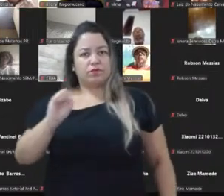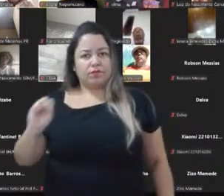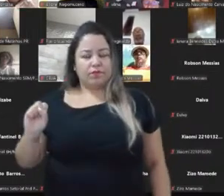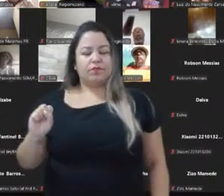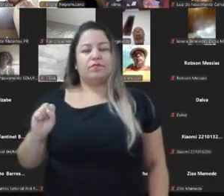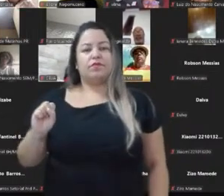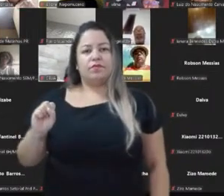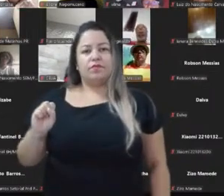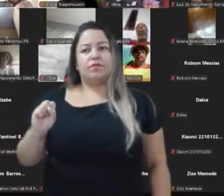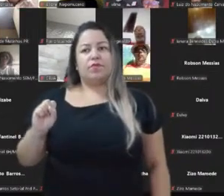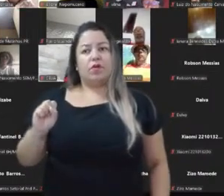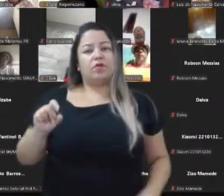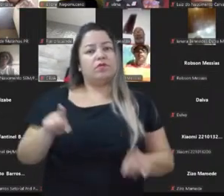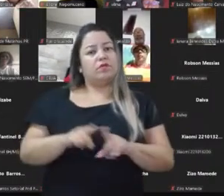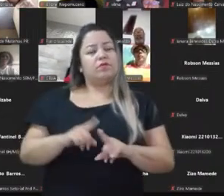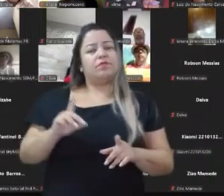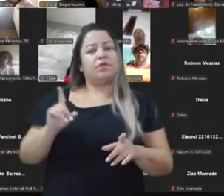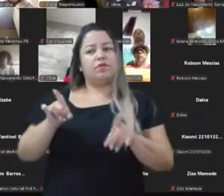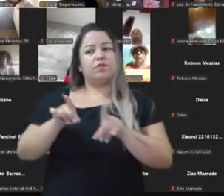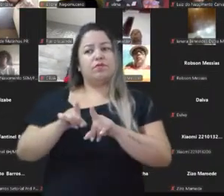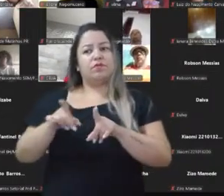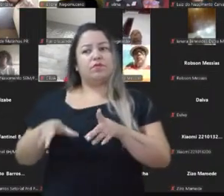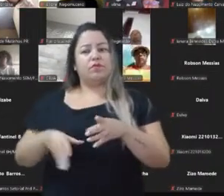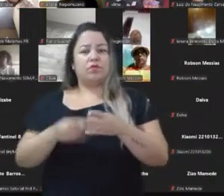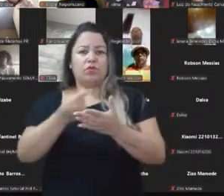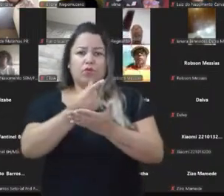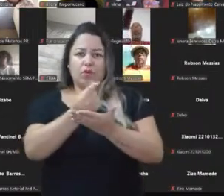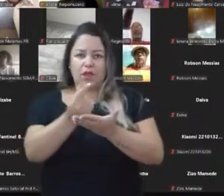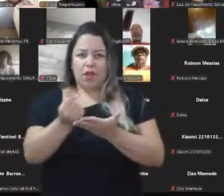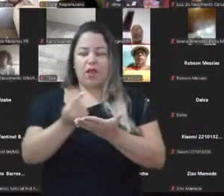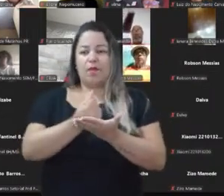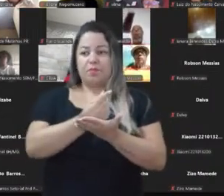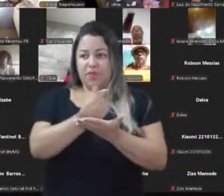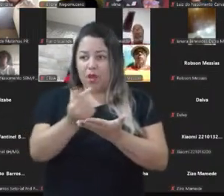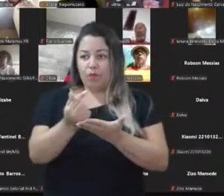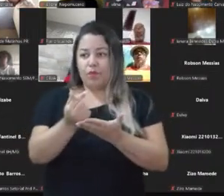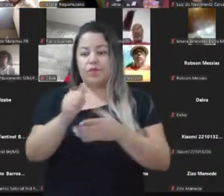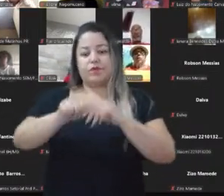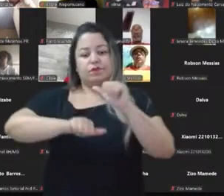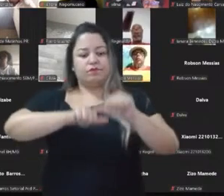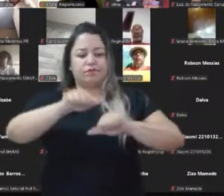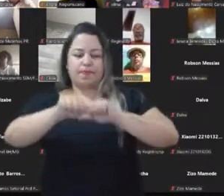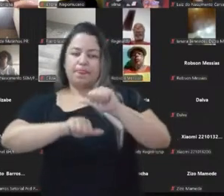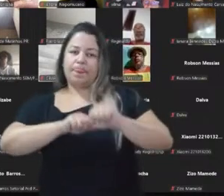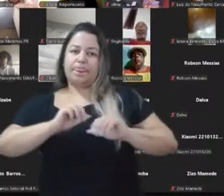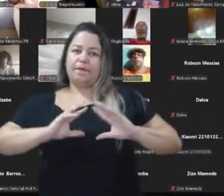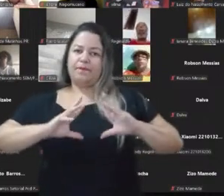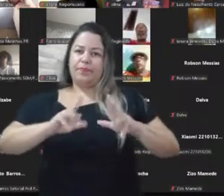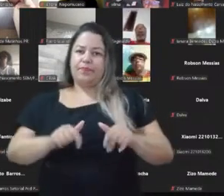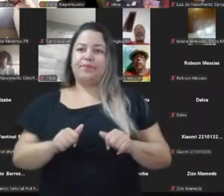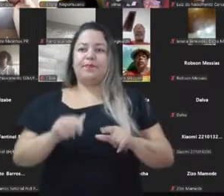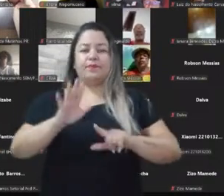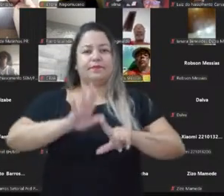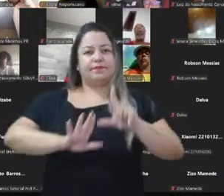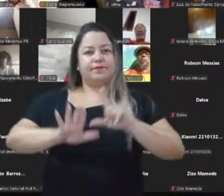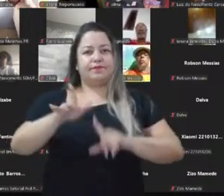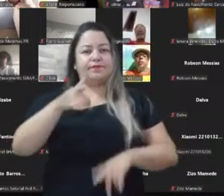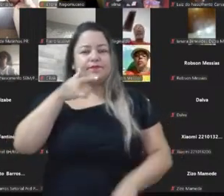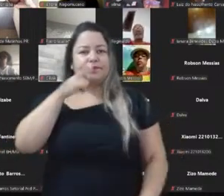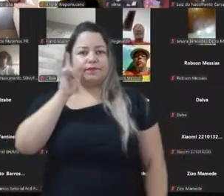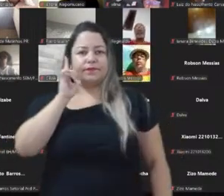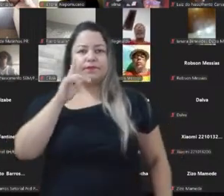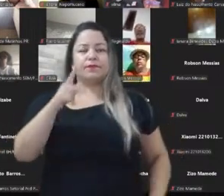rearranjo do capital, da lógica de acumulação do capital, e que mudou tudo. Já haviam muitas plataformas antes, o próprio